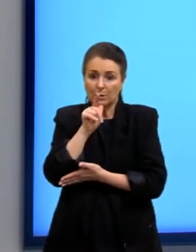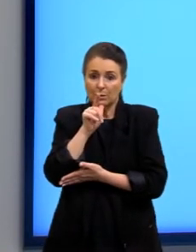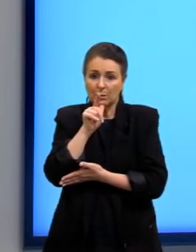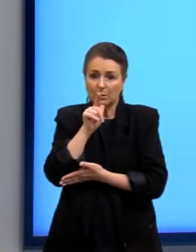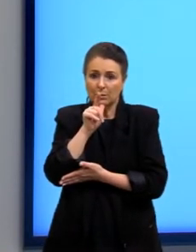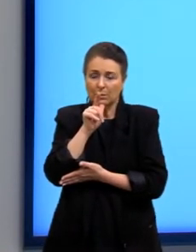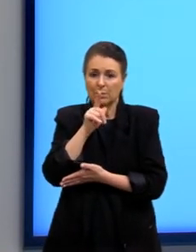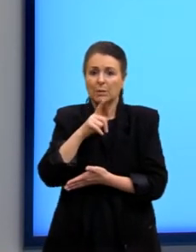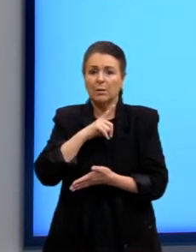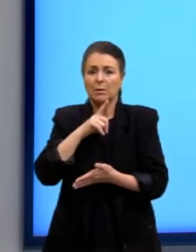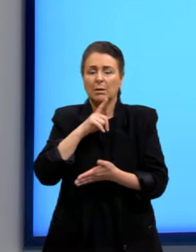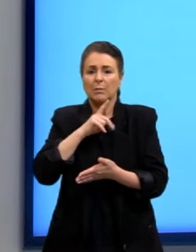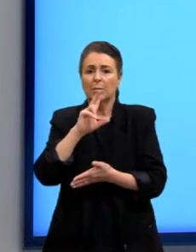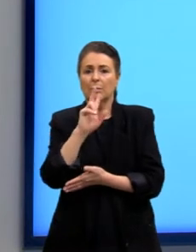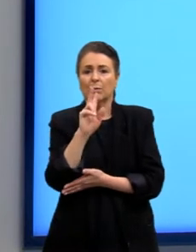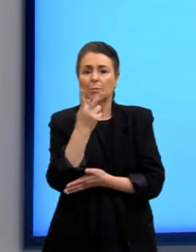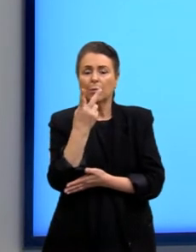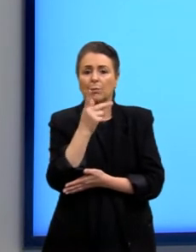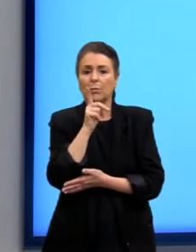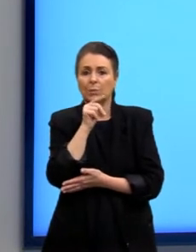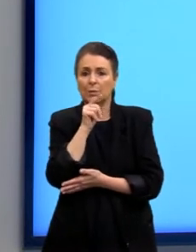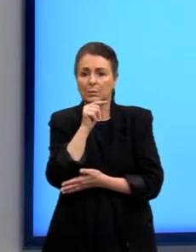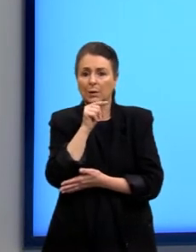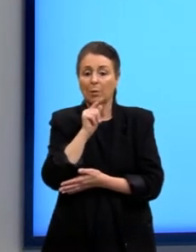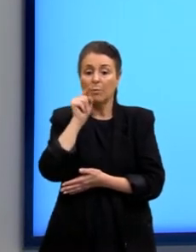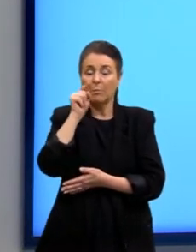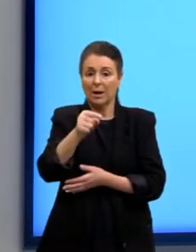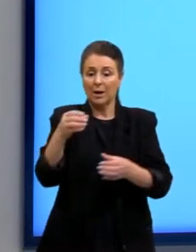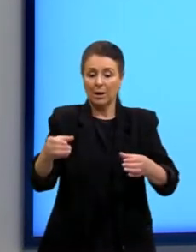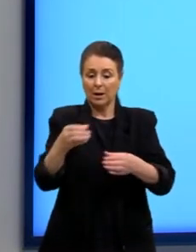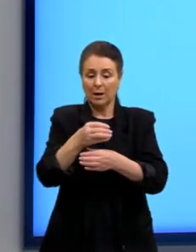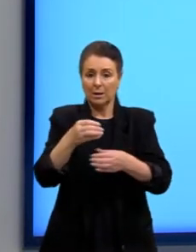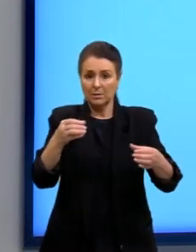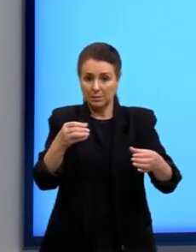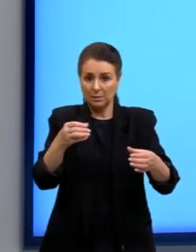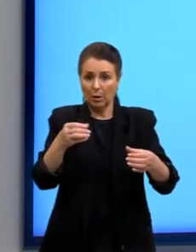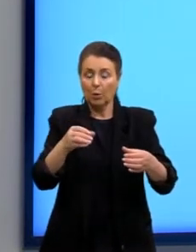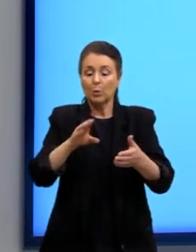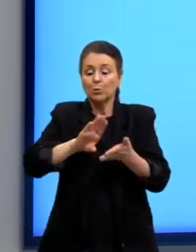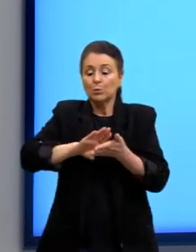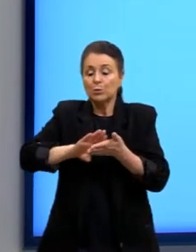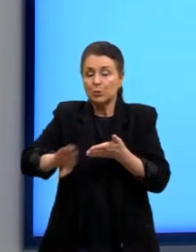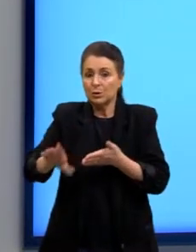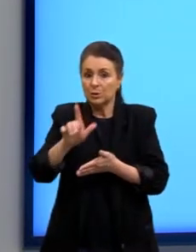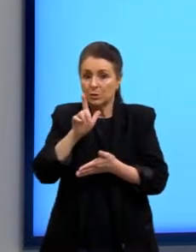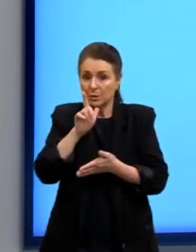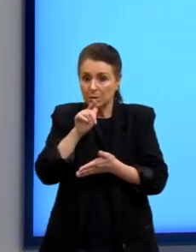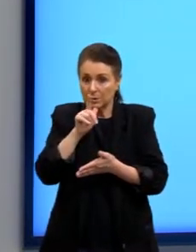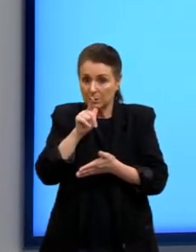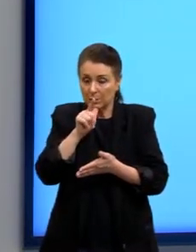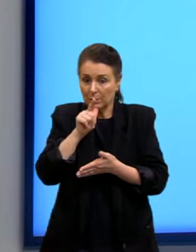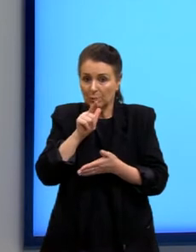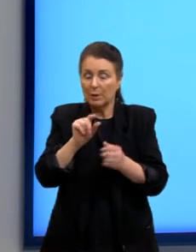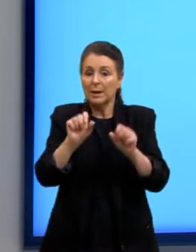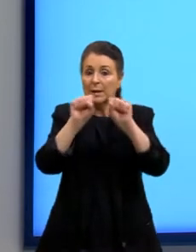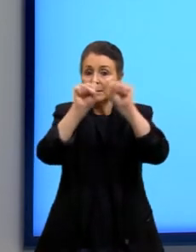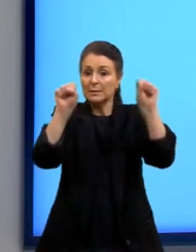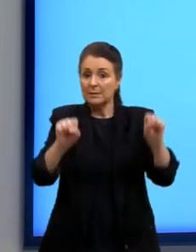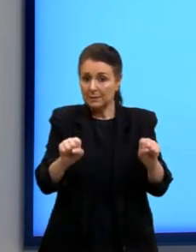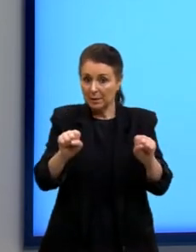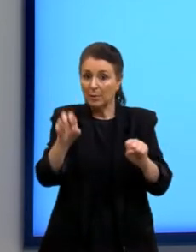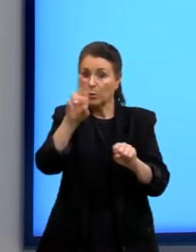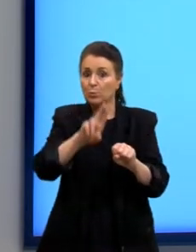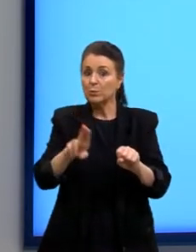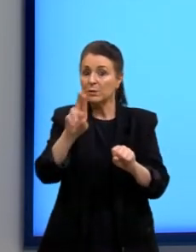desidratado. Então, para essa reação, a gente vai retirar água, submetendo esse sistema à temperatura.